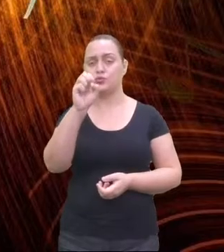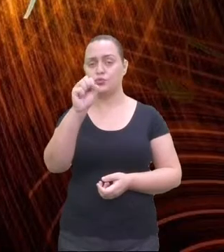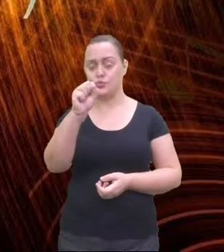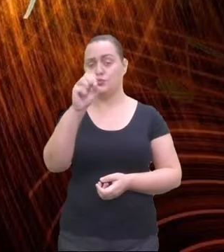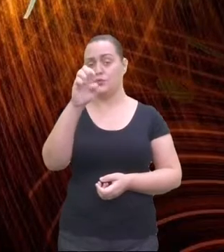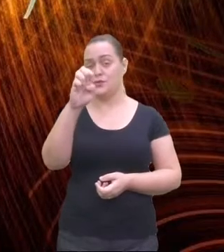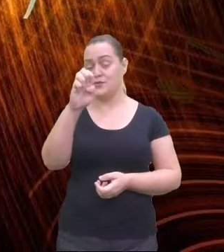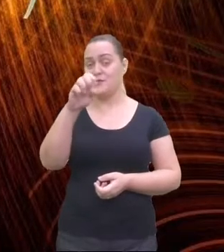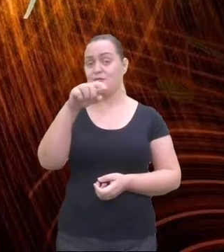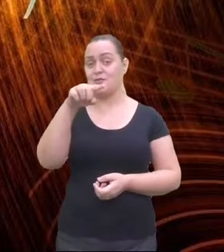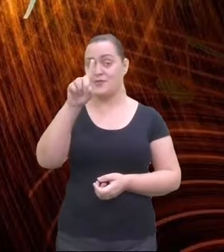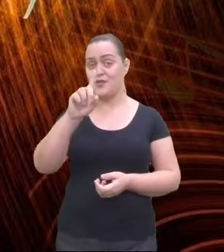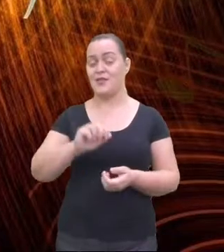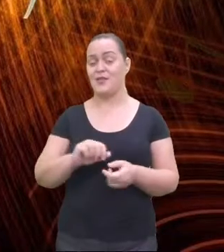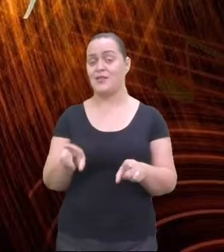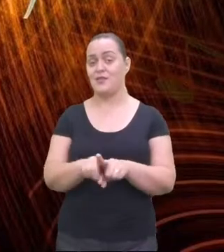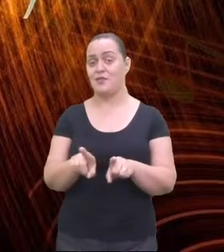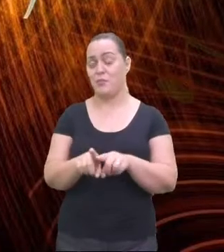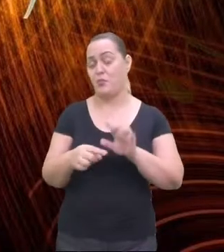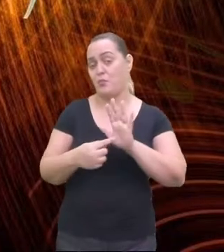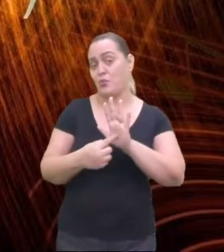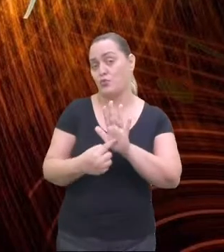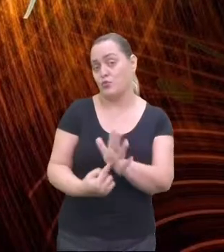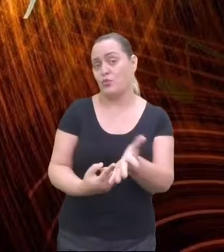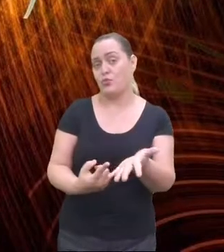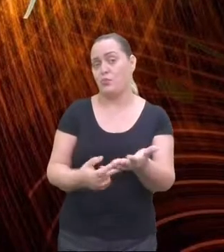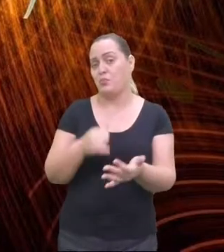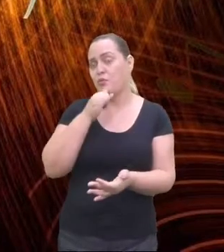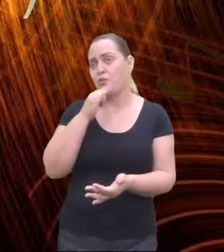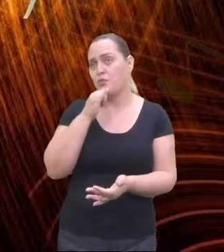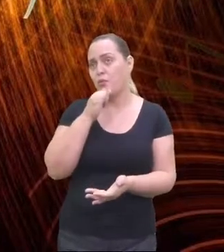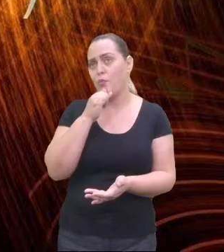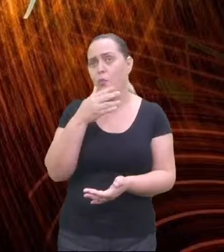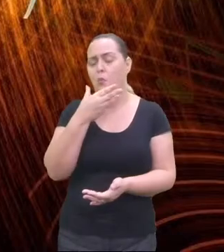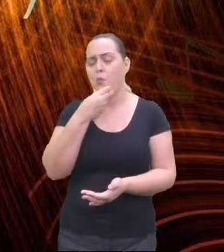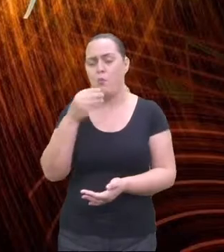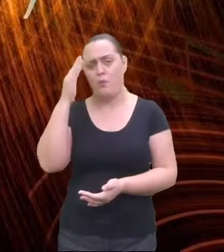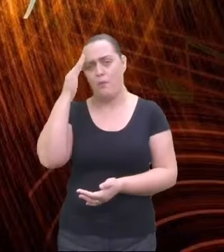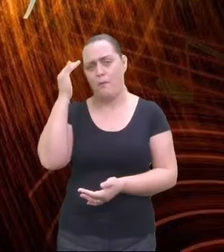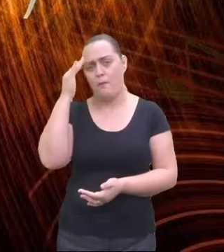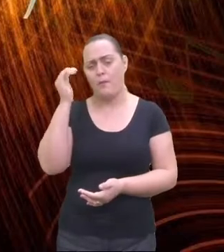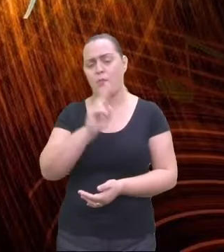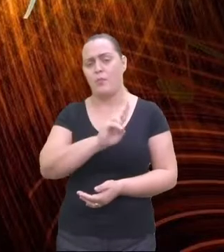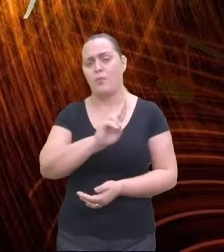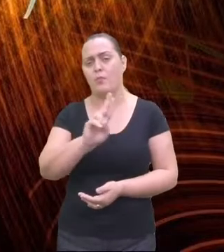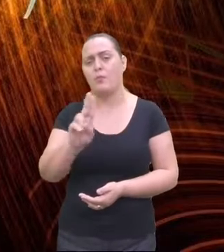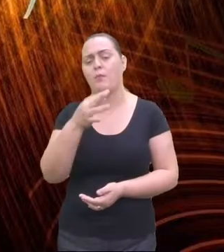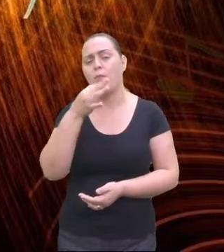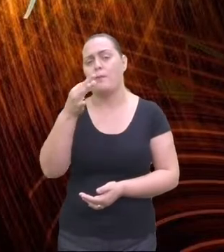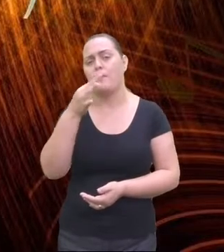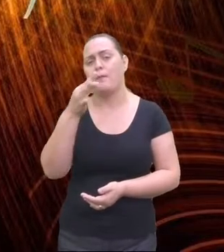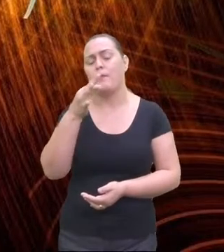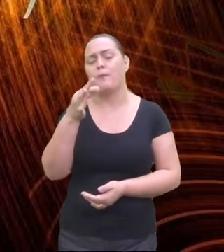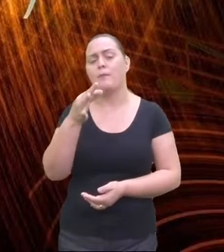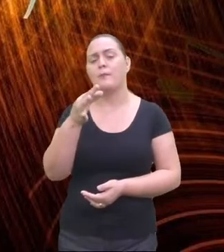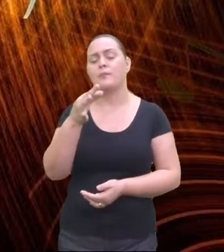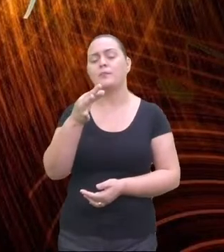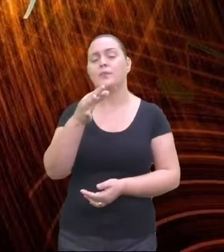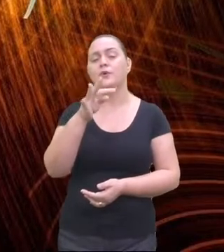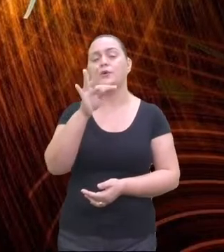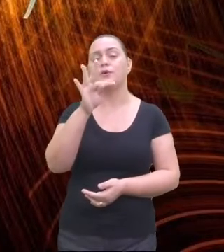E foi uma das canções de Caetano Veloso, denominada exatamente de Tropicália.